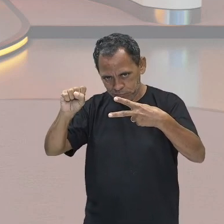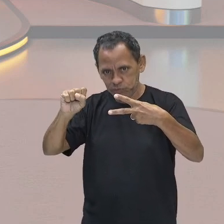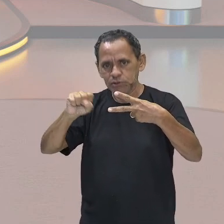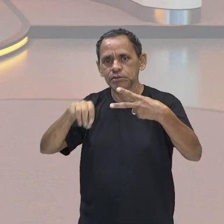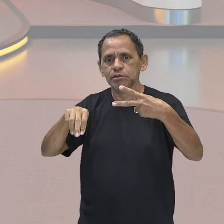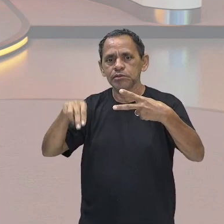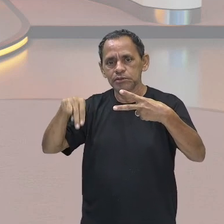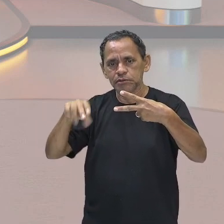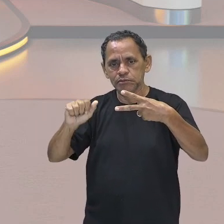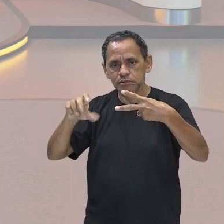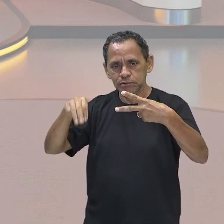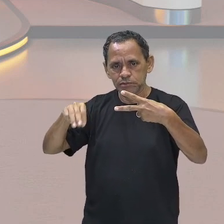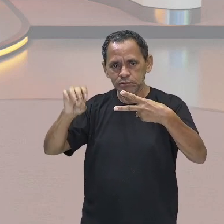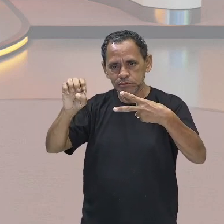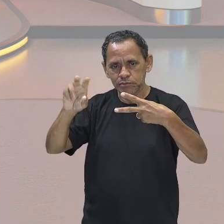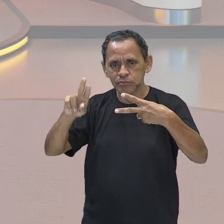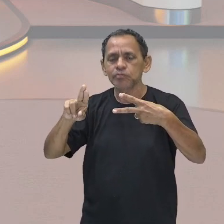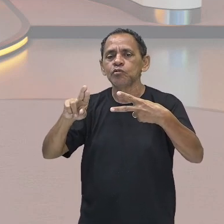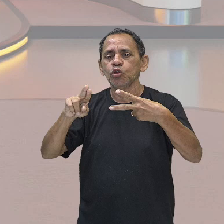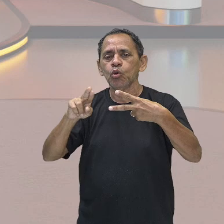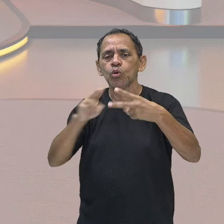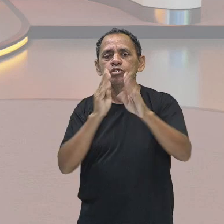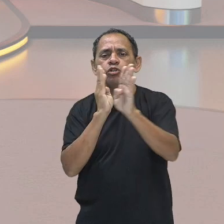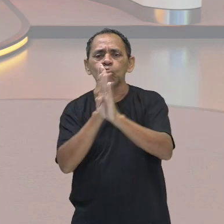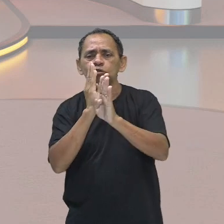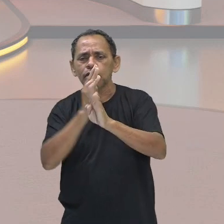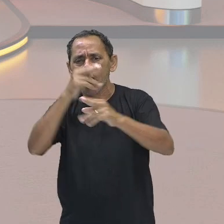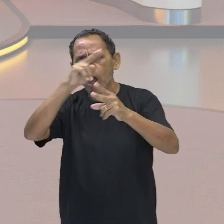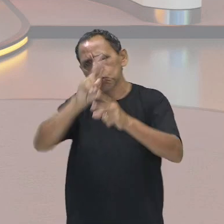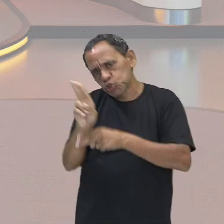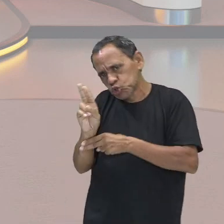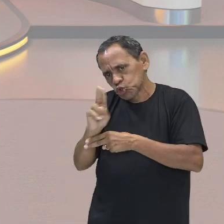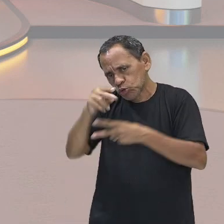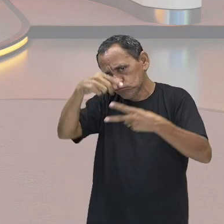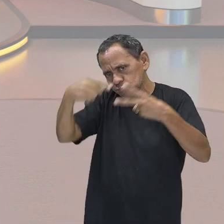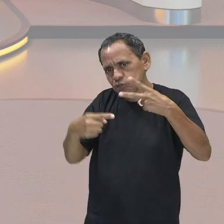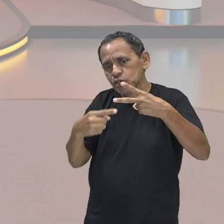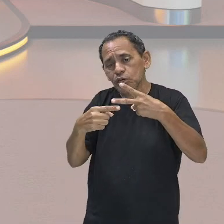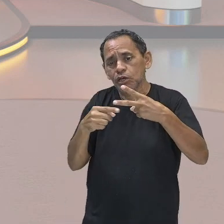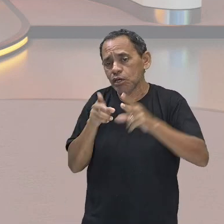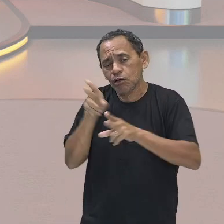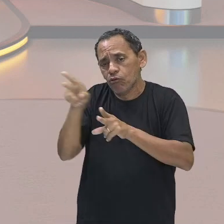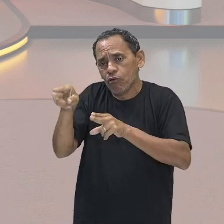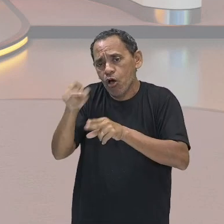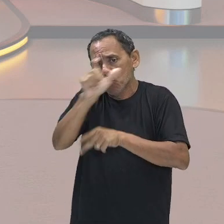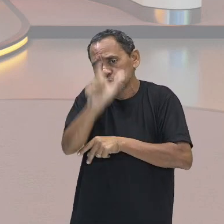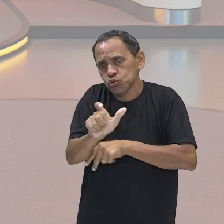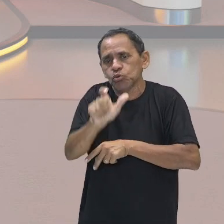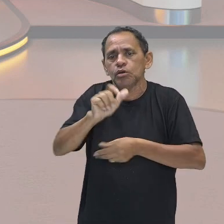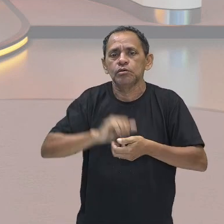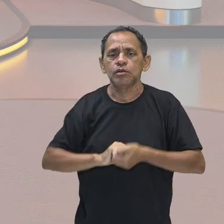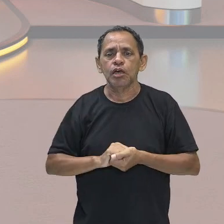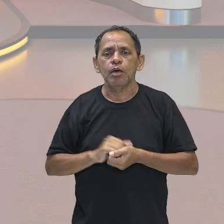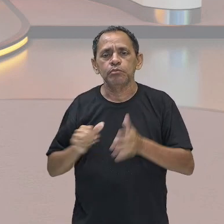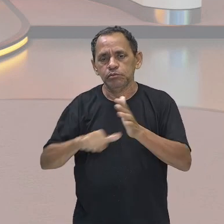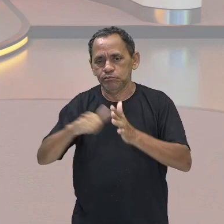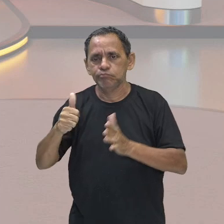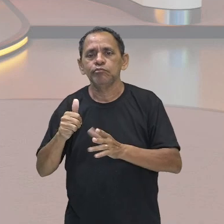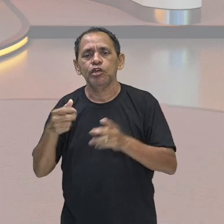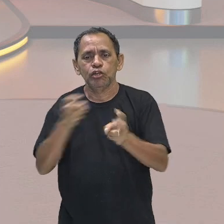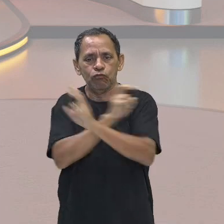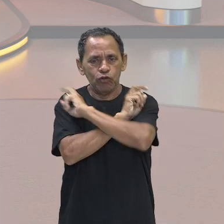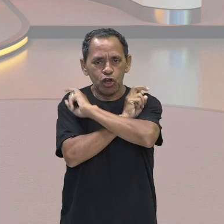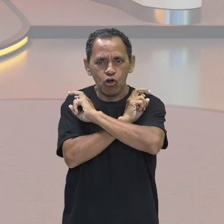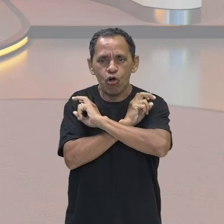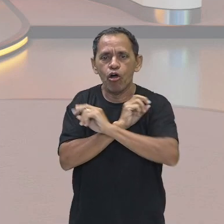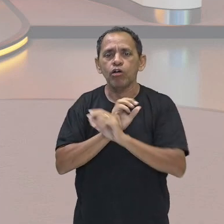encontrarem uma das duas, um dos dois nomes, nós estamos falando da mesma pessoa, que é, então, a figura do primeiro faraó, tá? Conquistou